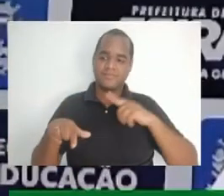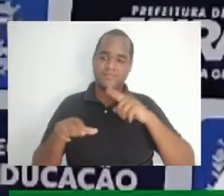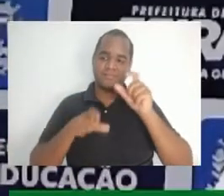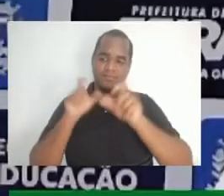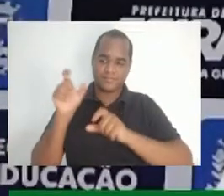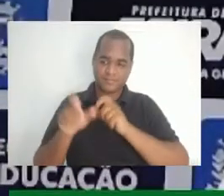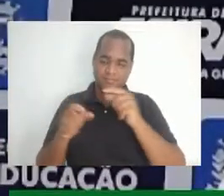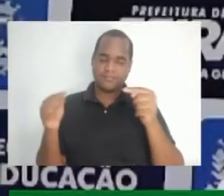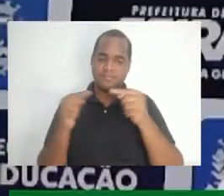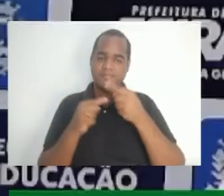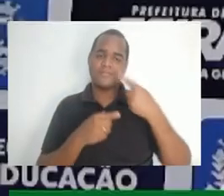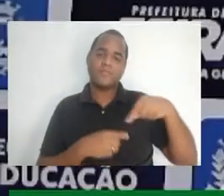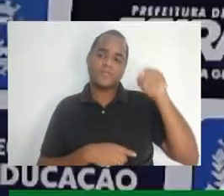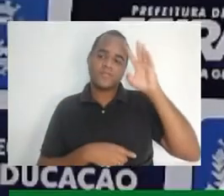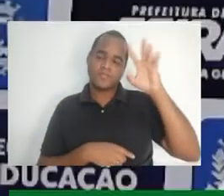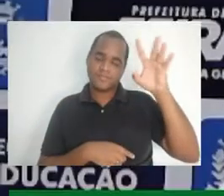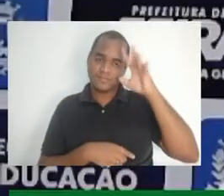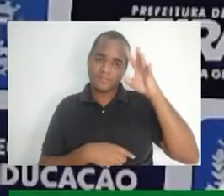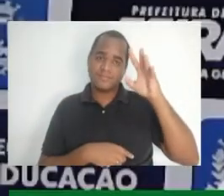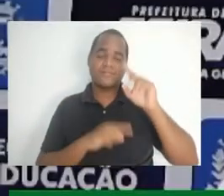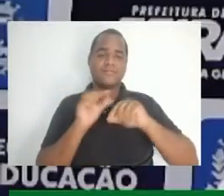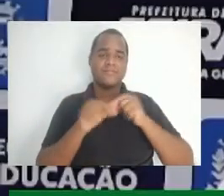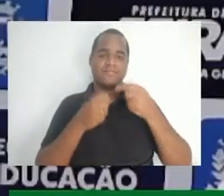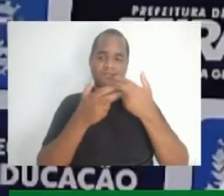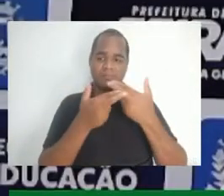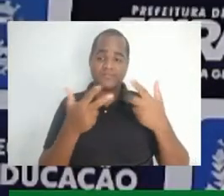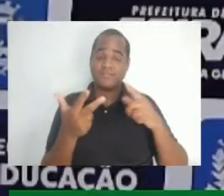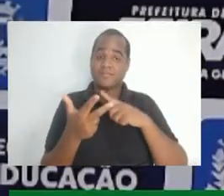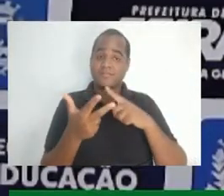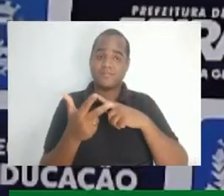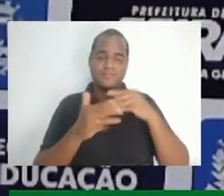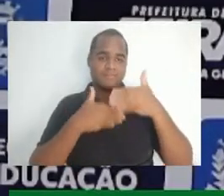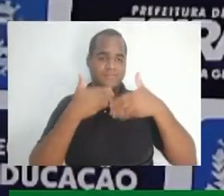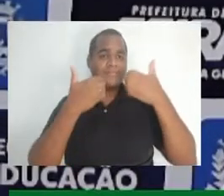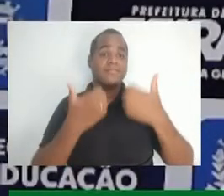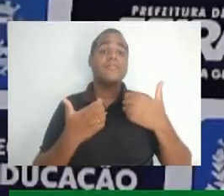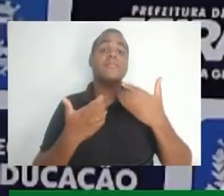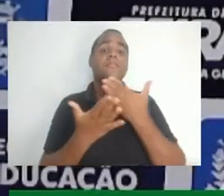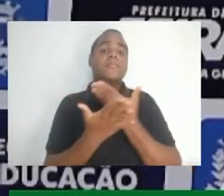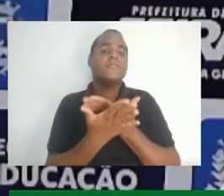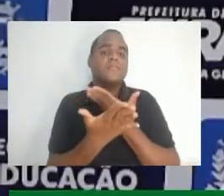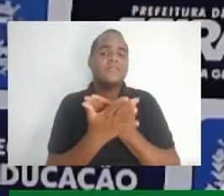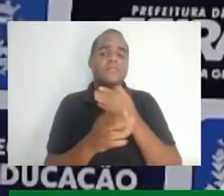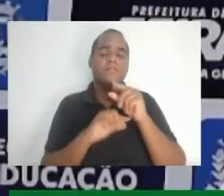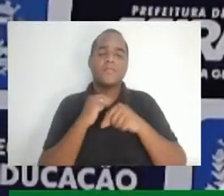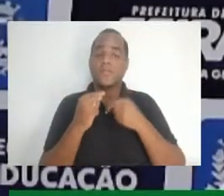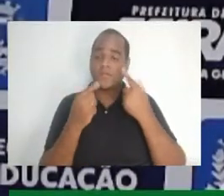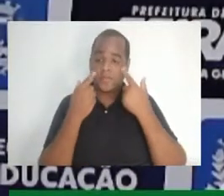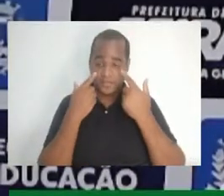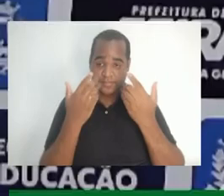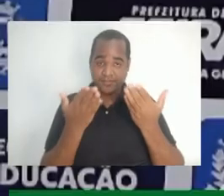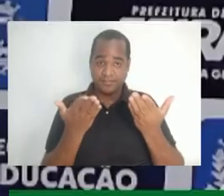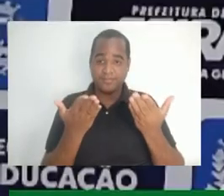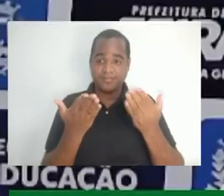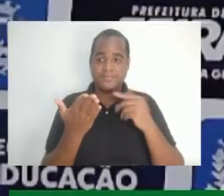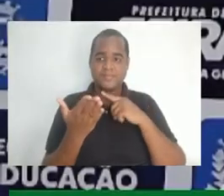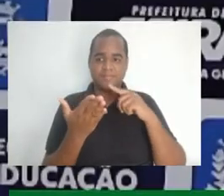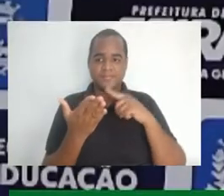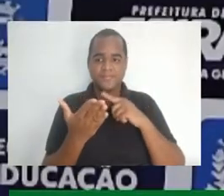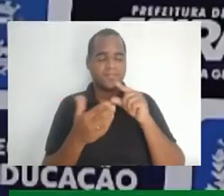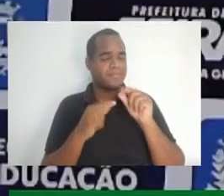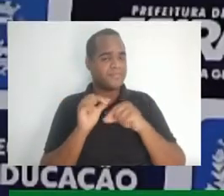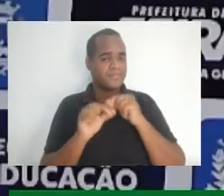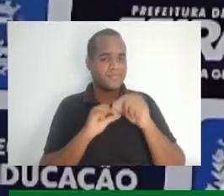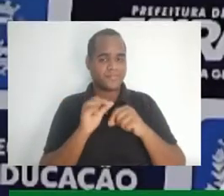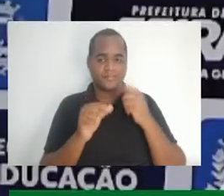as ISTs, a partir dessas questões, né, que nós fomos resolvendo aqui ao longo dessa